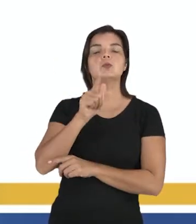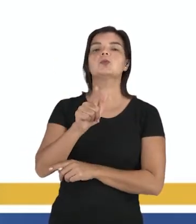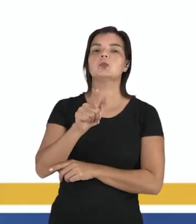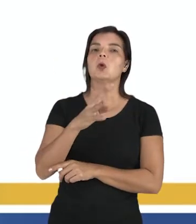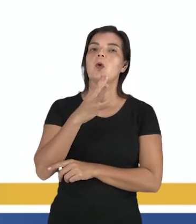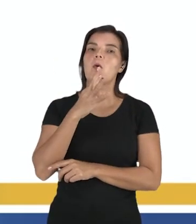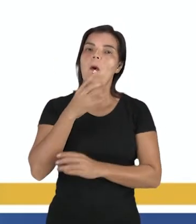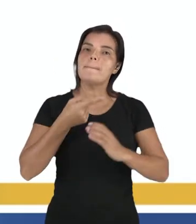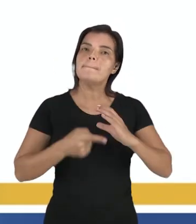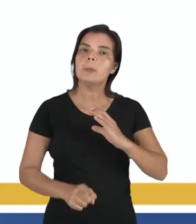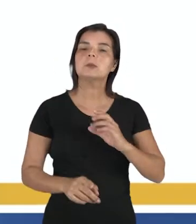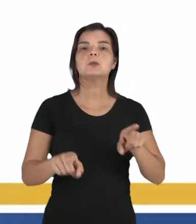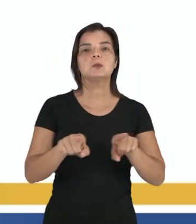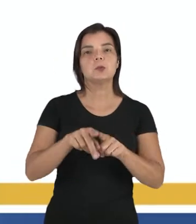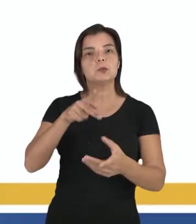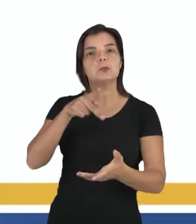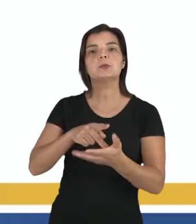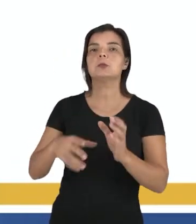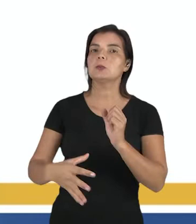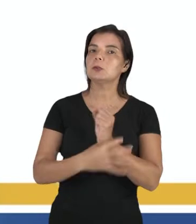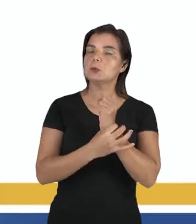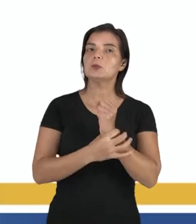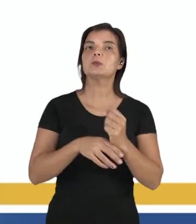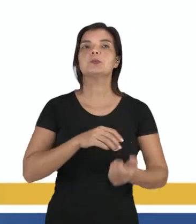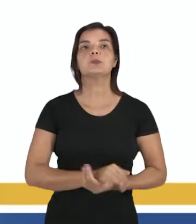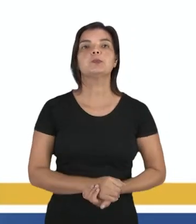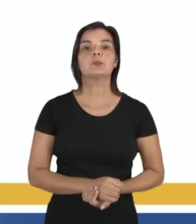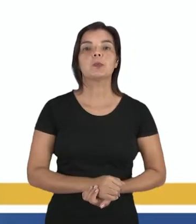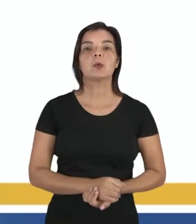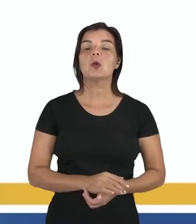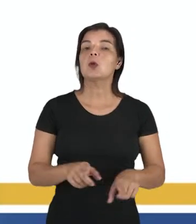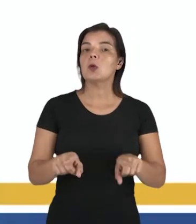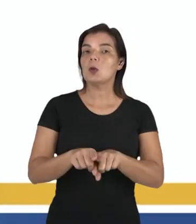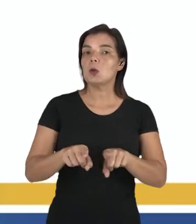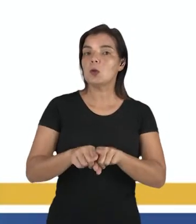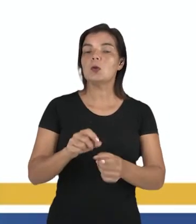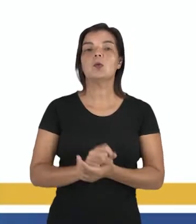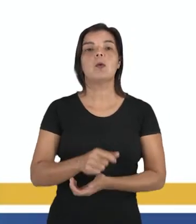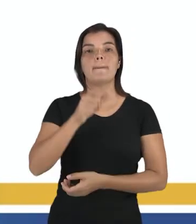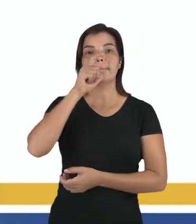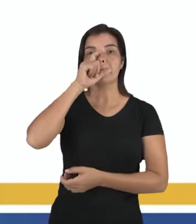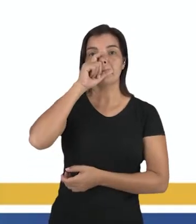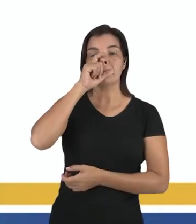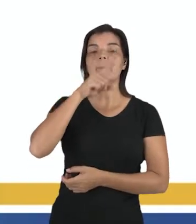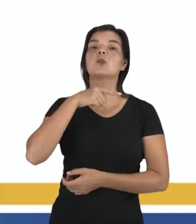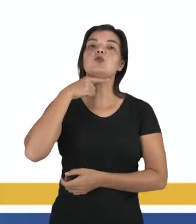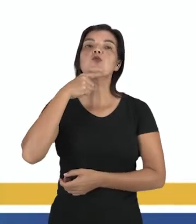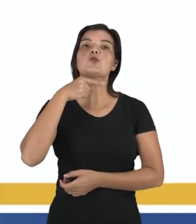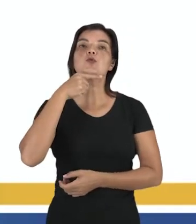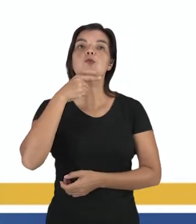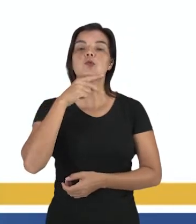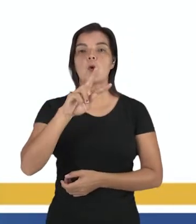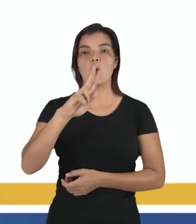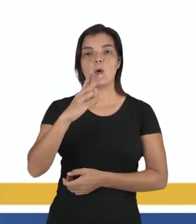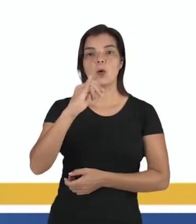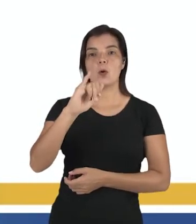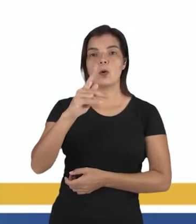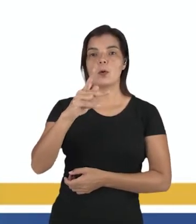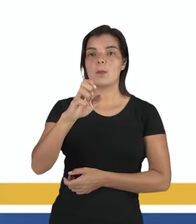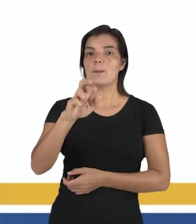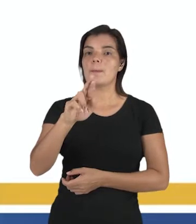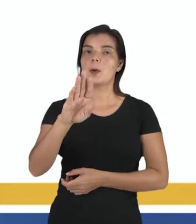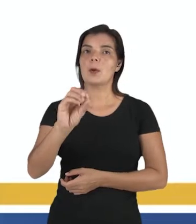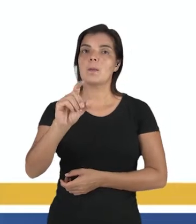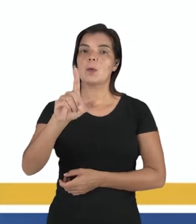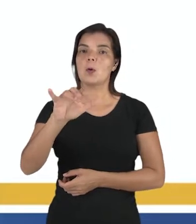um conhecimento legítimo e seguro. E no Descartes, a gente já estudou a dúvida hiperbólica, ele começa duvidando de